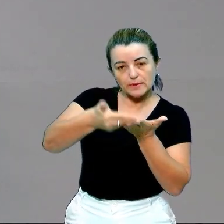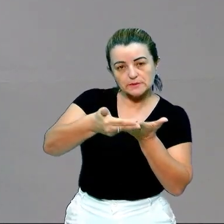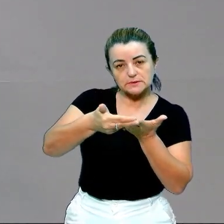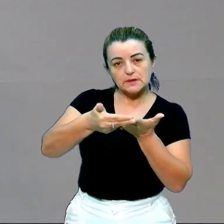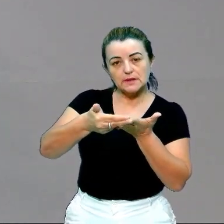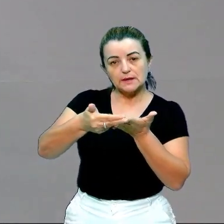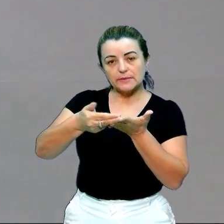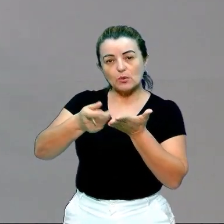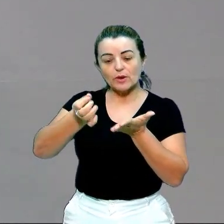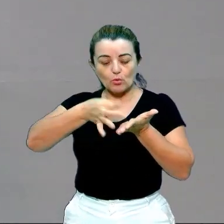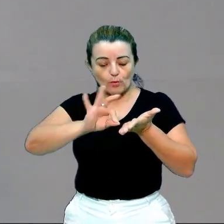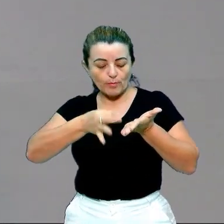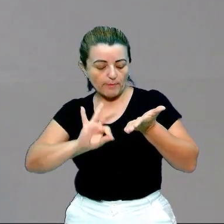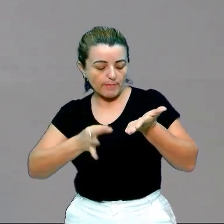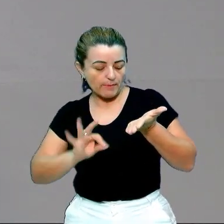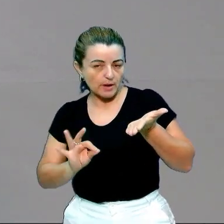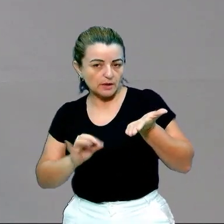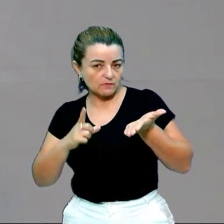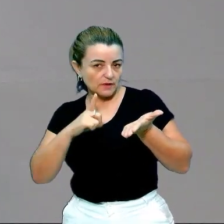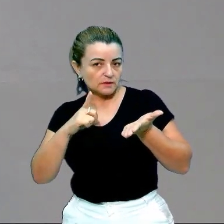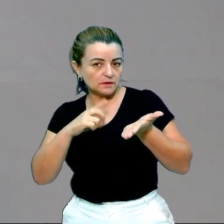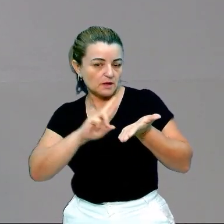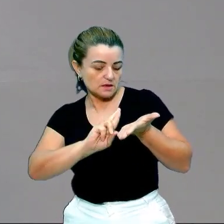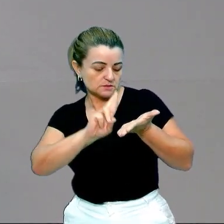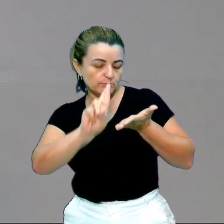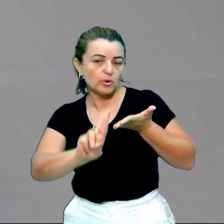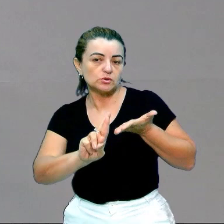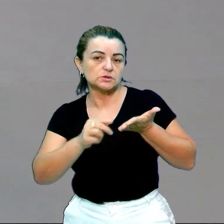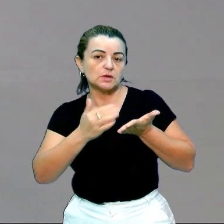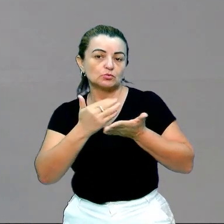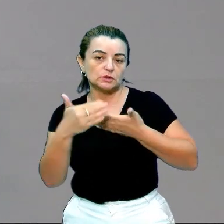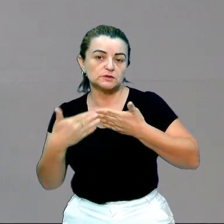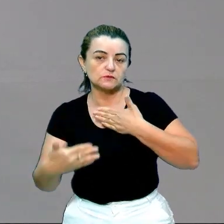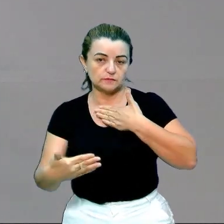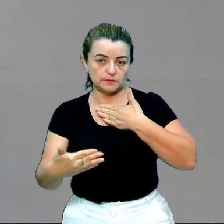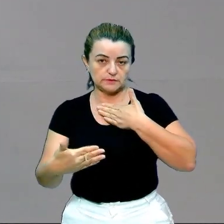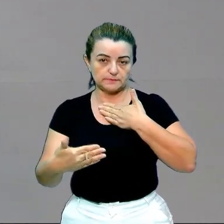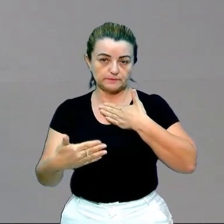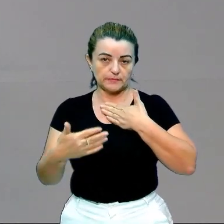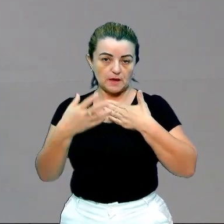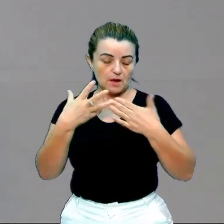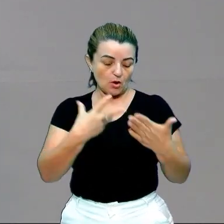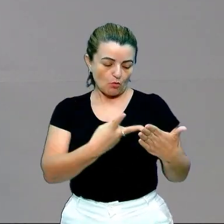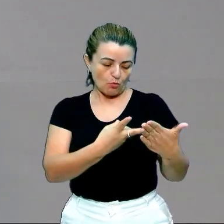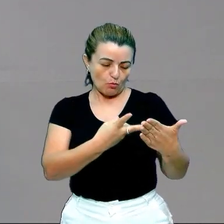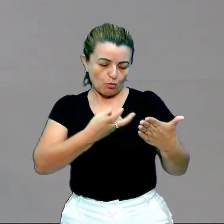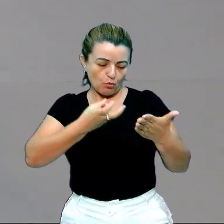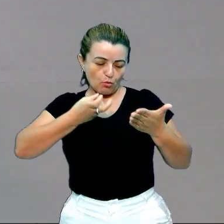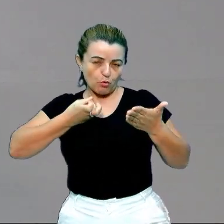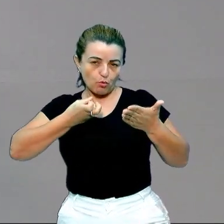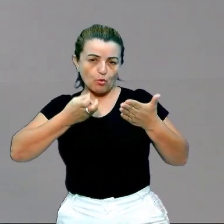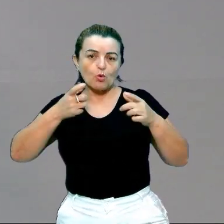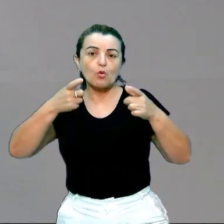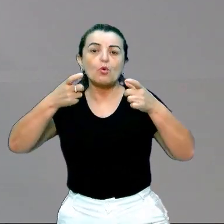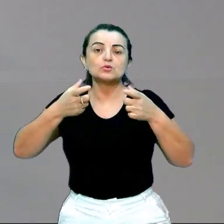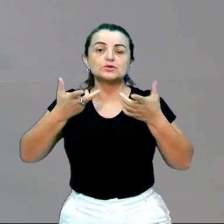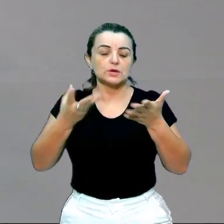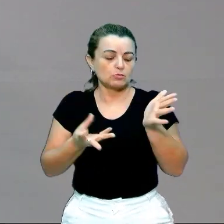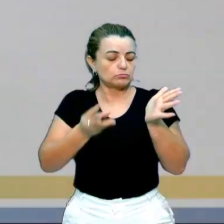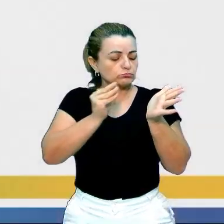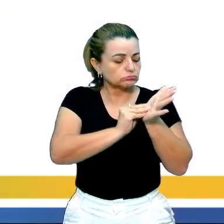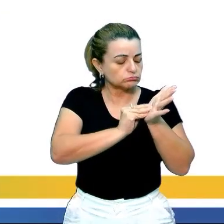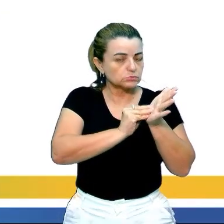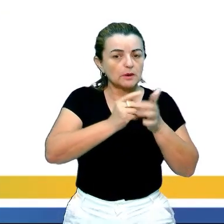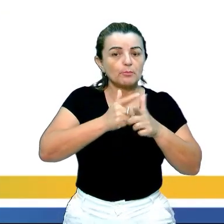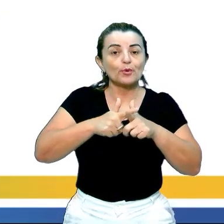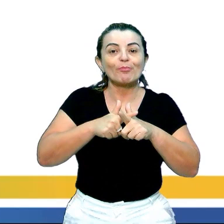redação, que eu vou responder essa pergunta lá no meu desenvolvimento. E aí vamos identificar onde é que está a problemática dentro dessa redação.